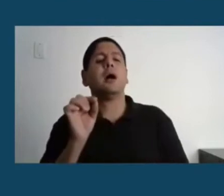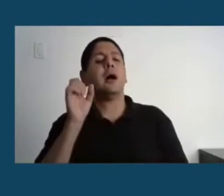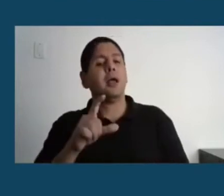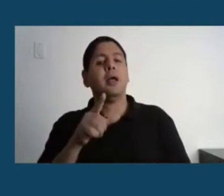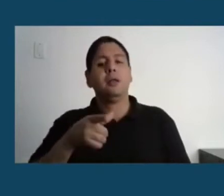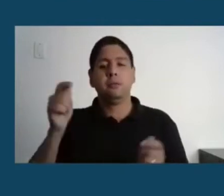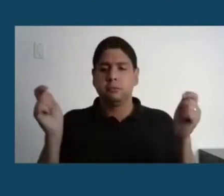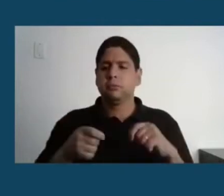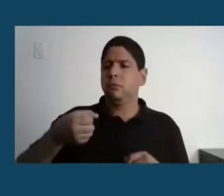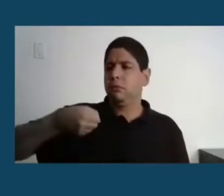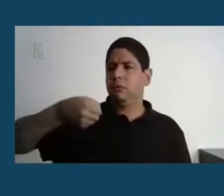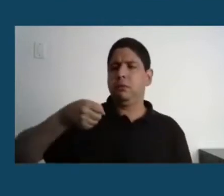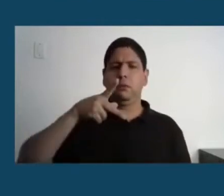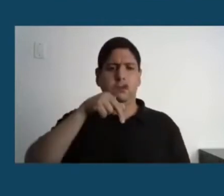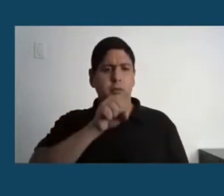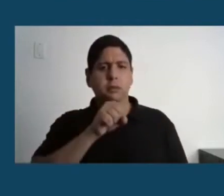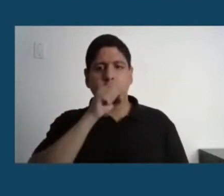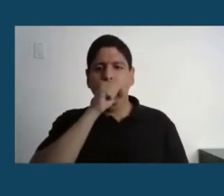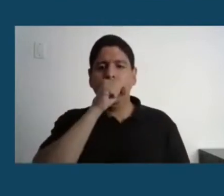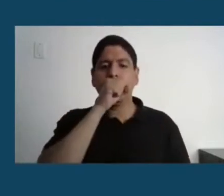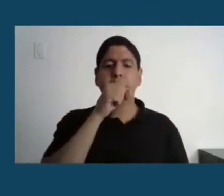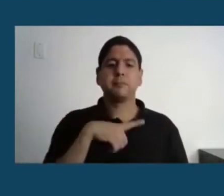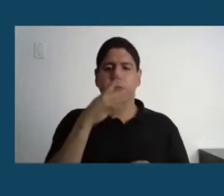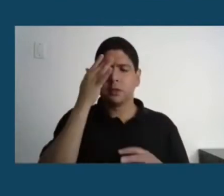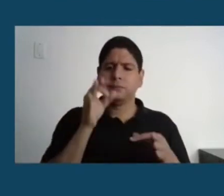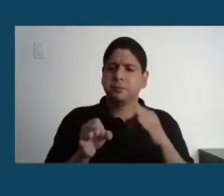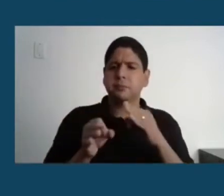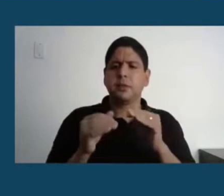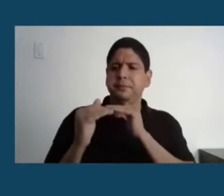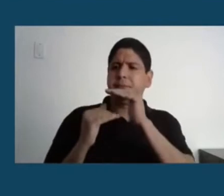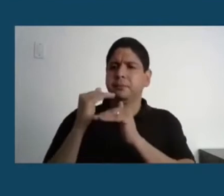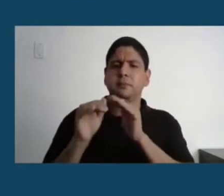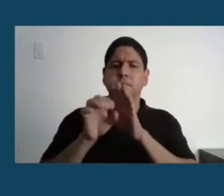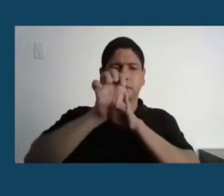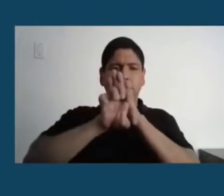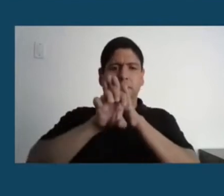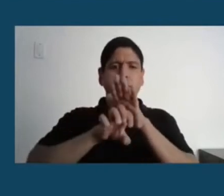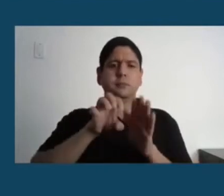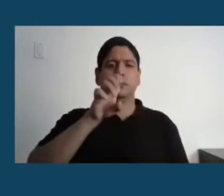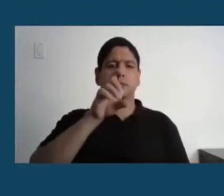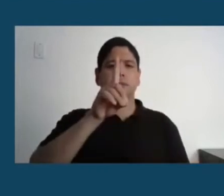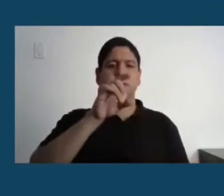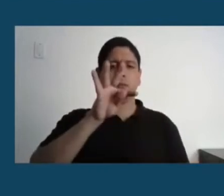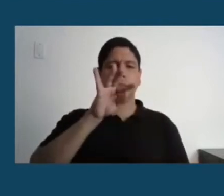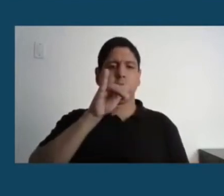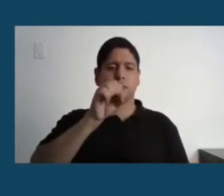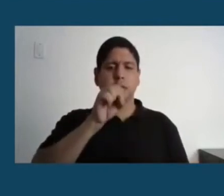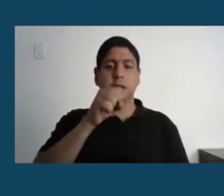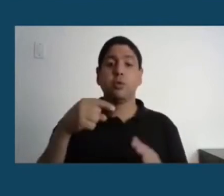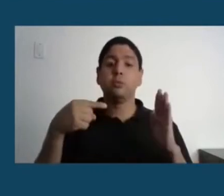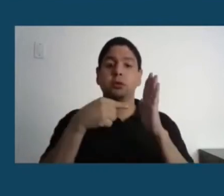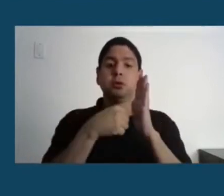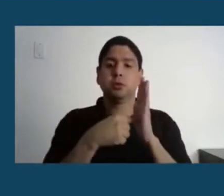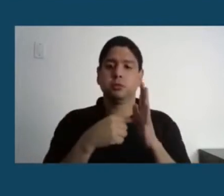-graduação e quem não interage com as empresas. Então, nós desenvolvemos editais baseados nos Objetivos de Desenvolvimento Sustentável, isso